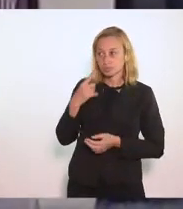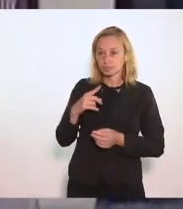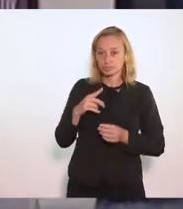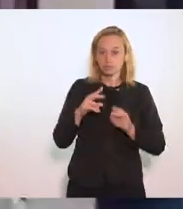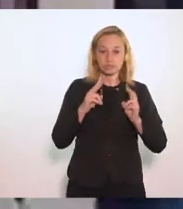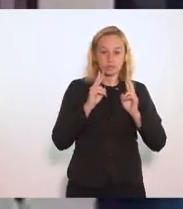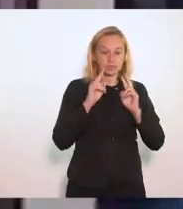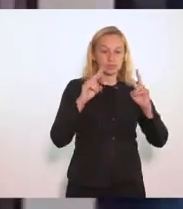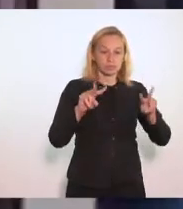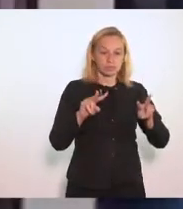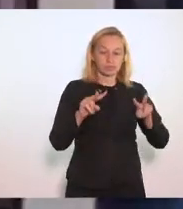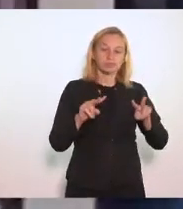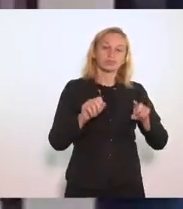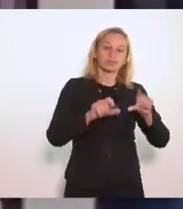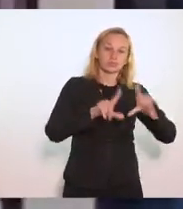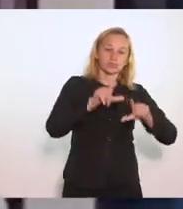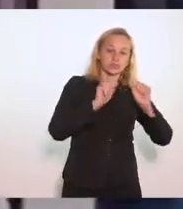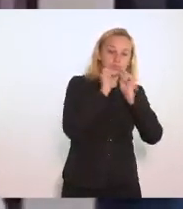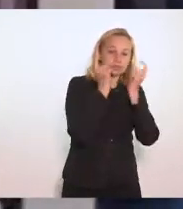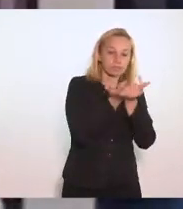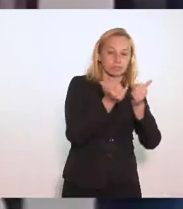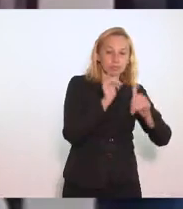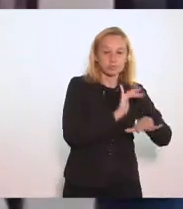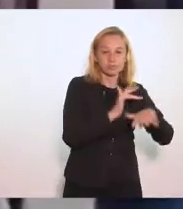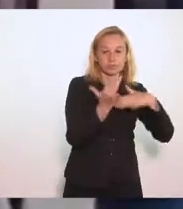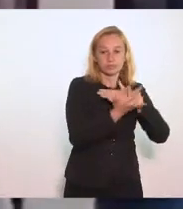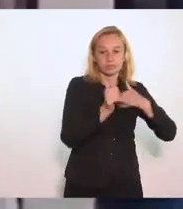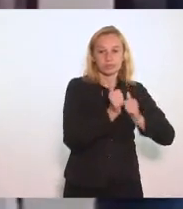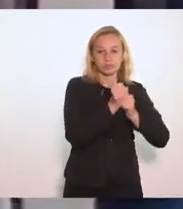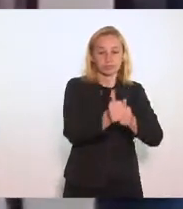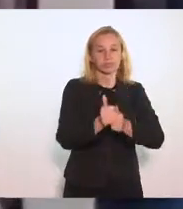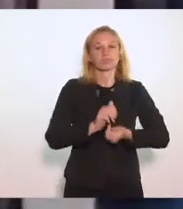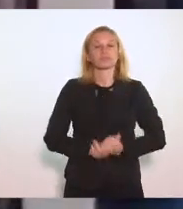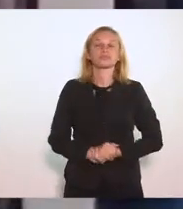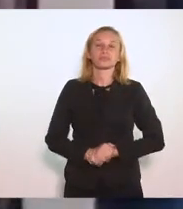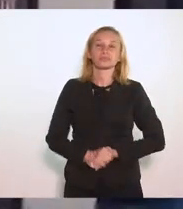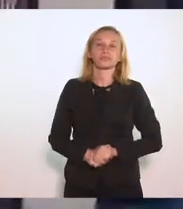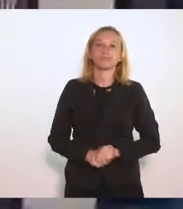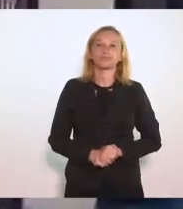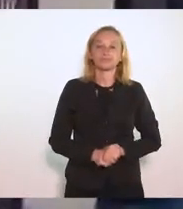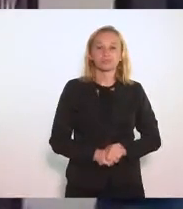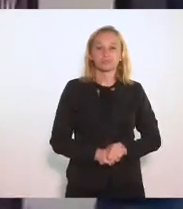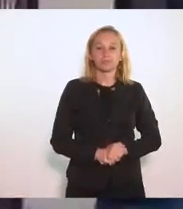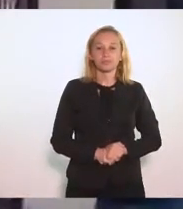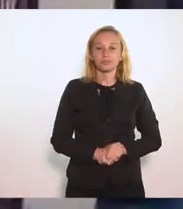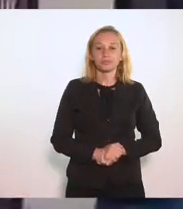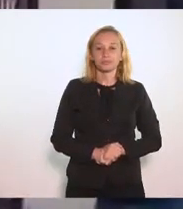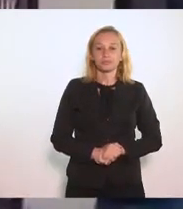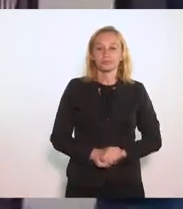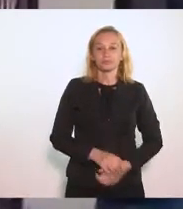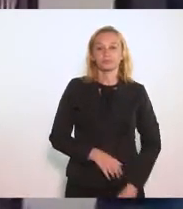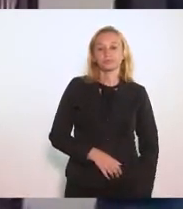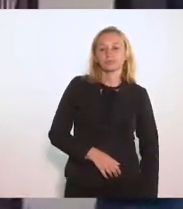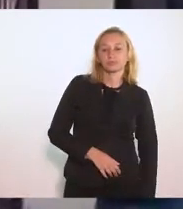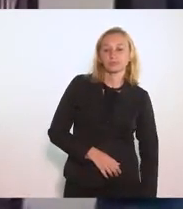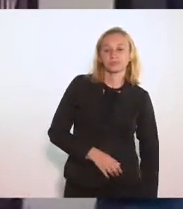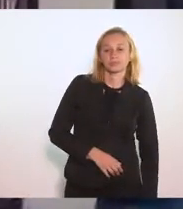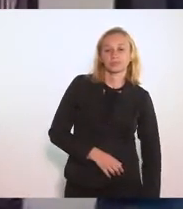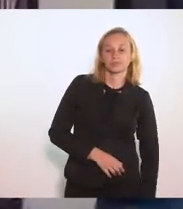Pela TV Aquele que nos acompanham Pelas redes sociais Eu